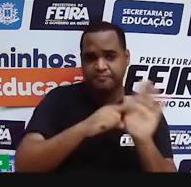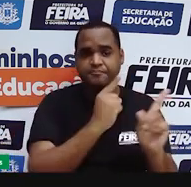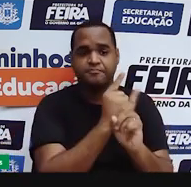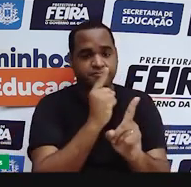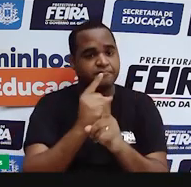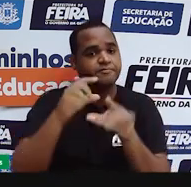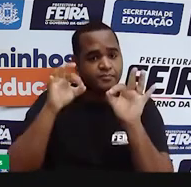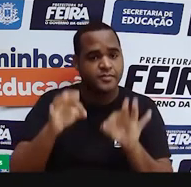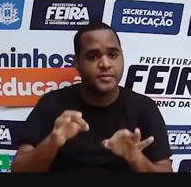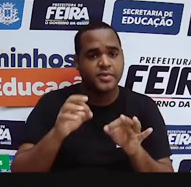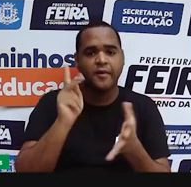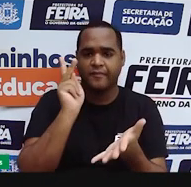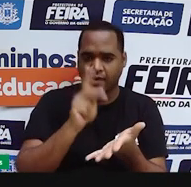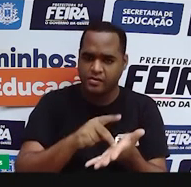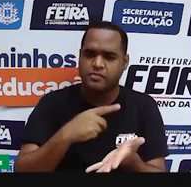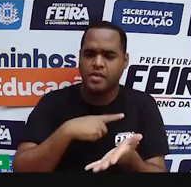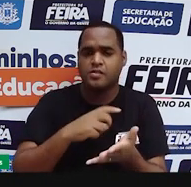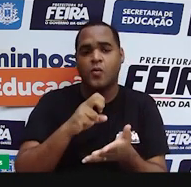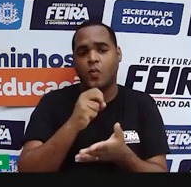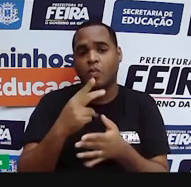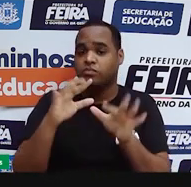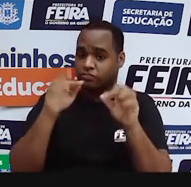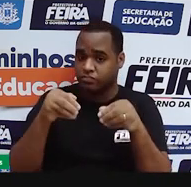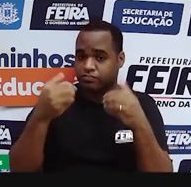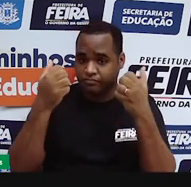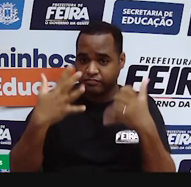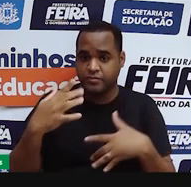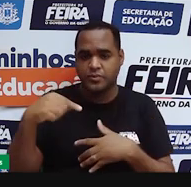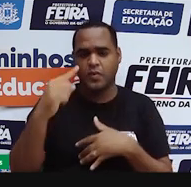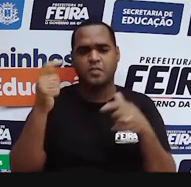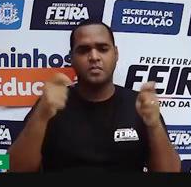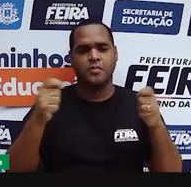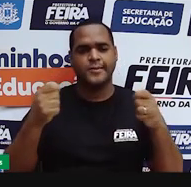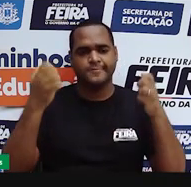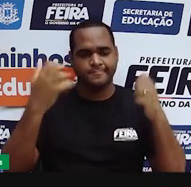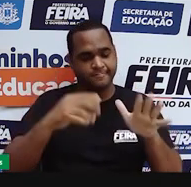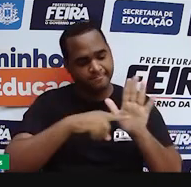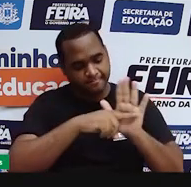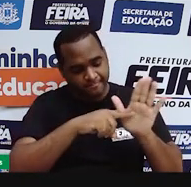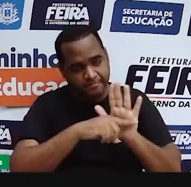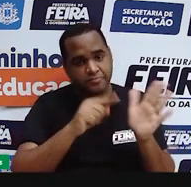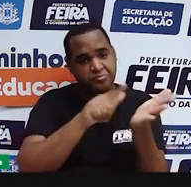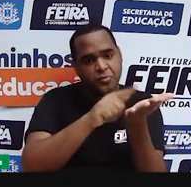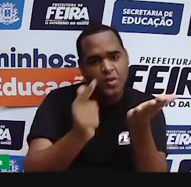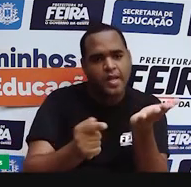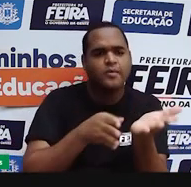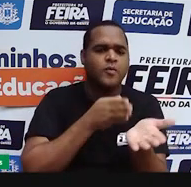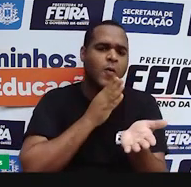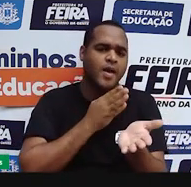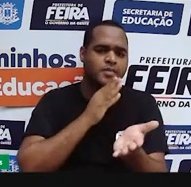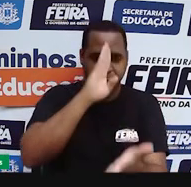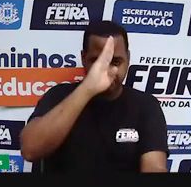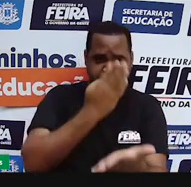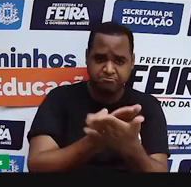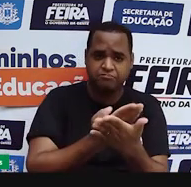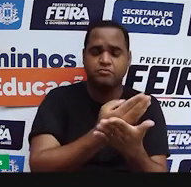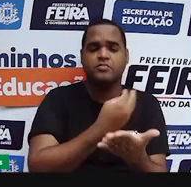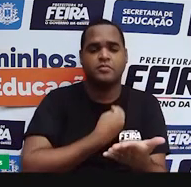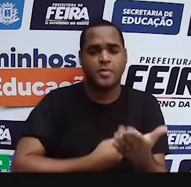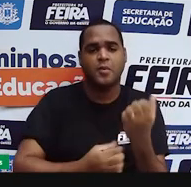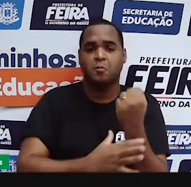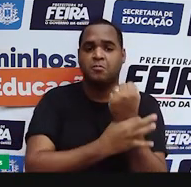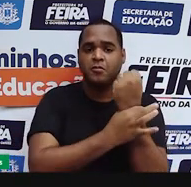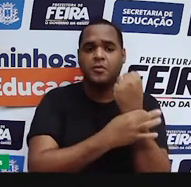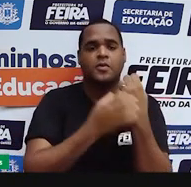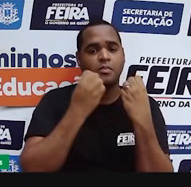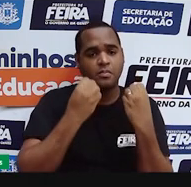informação. E por fim, a gente pode consultar especialistas, jornalistas que sejam confiáveis, fontes seguras mesmo, para